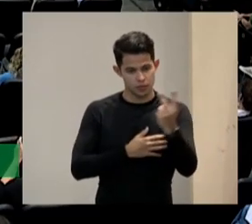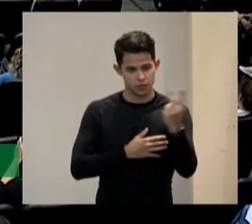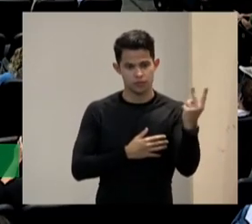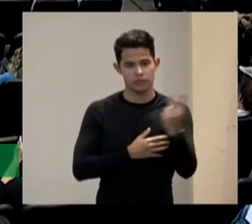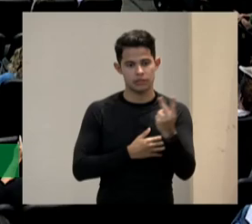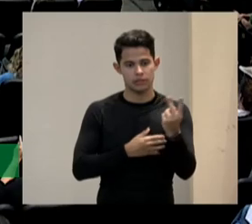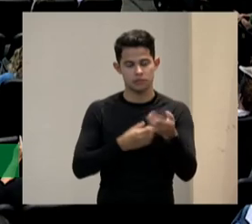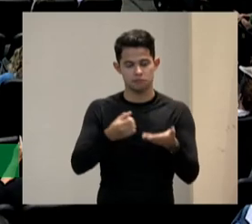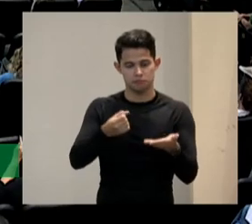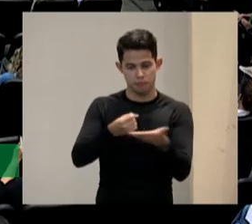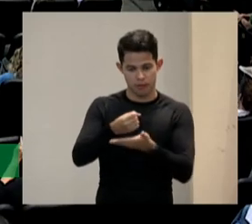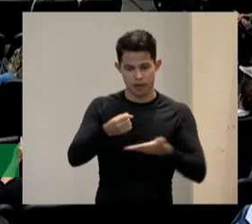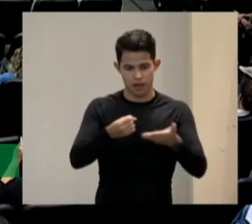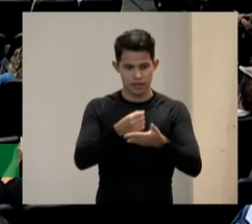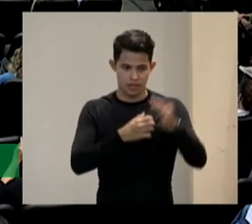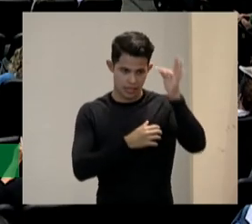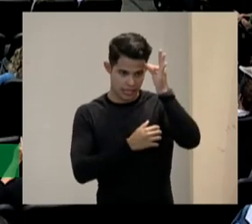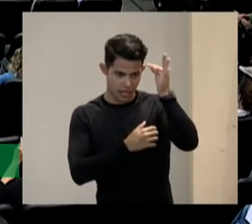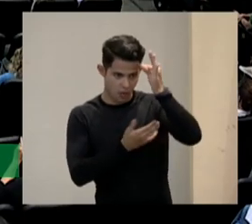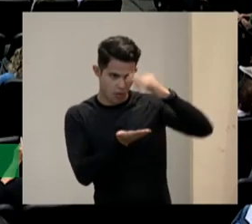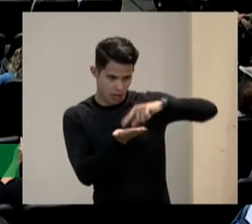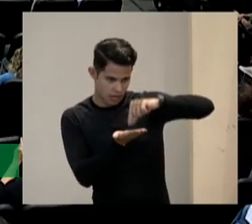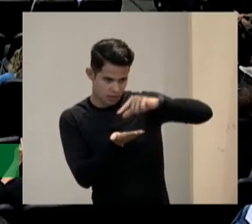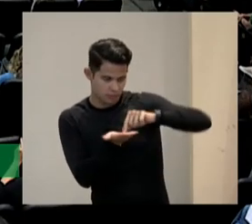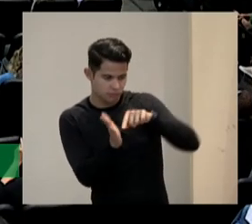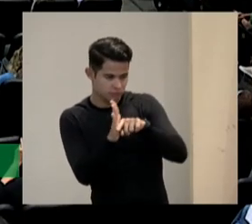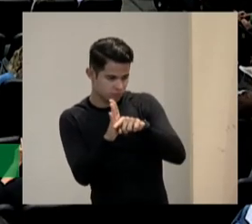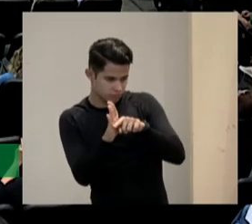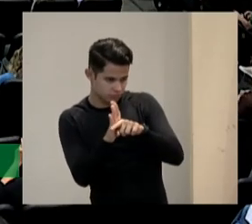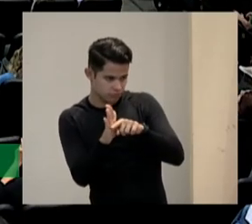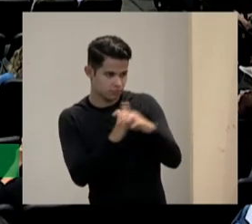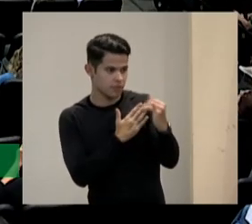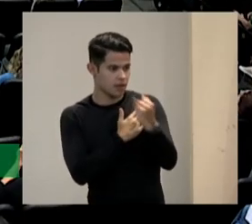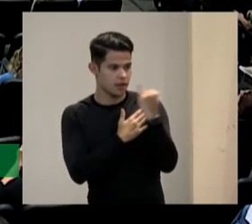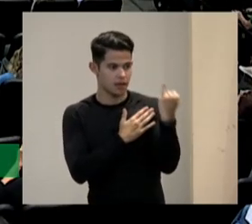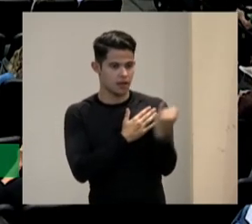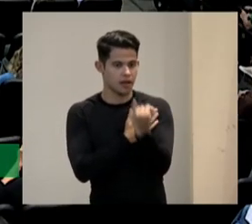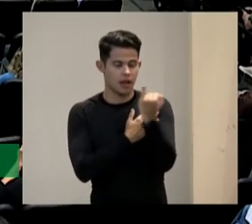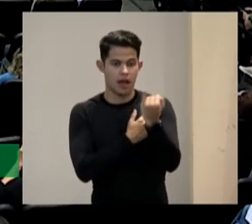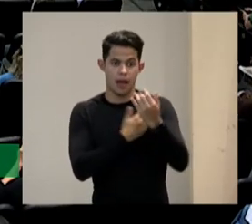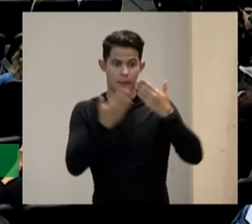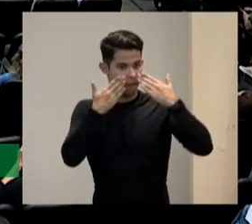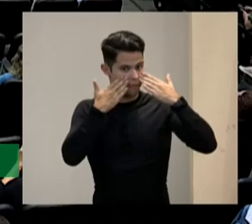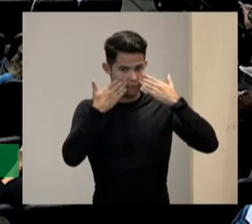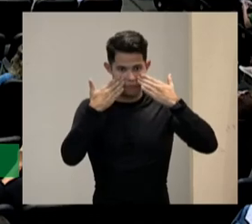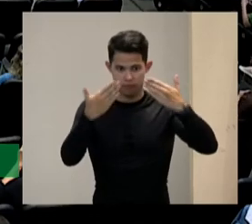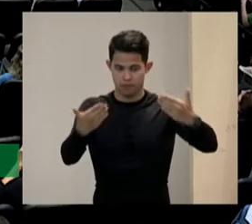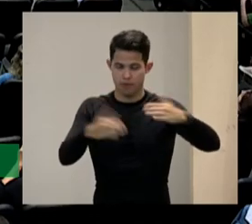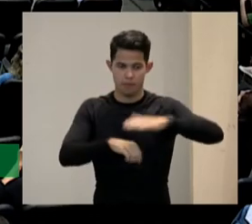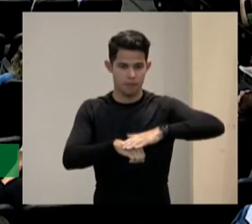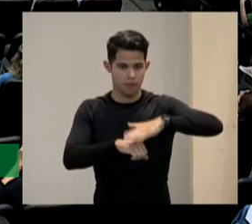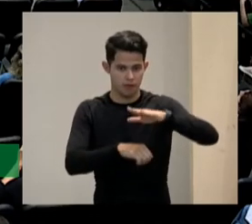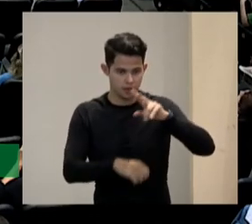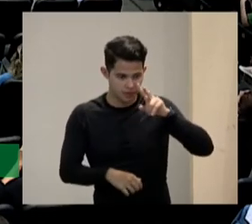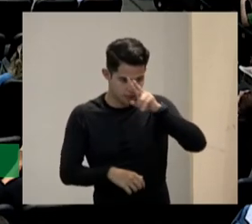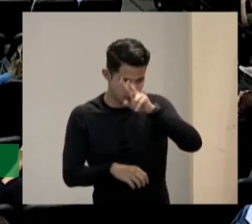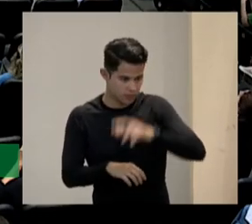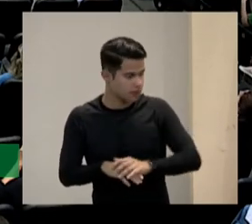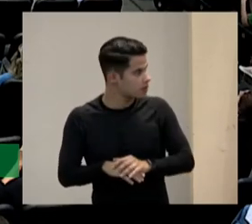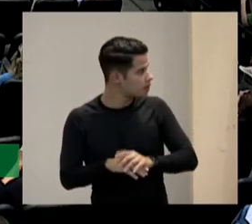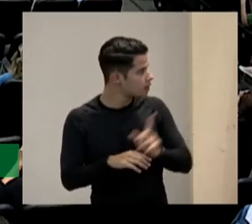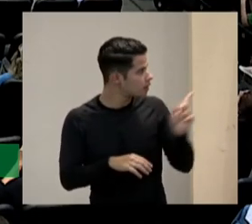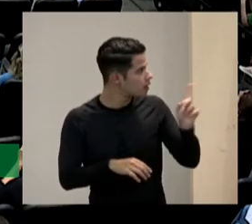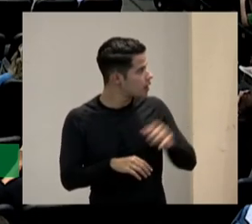fundamentação teórica que está por trás do dúo a provavelmente a mais potente a mais forte é a